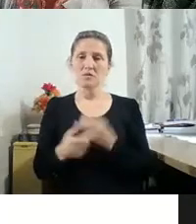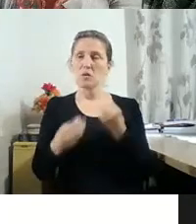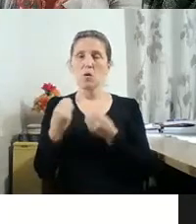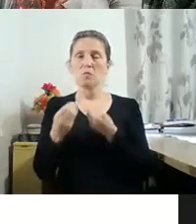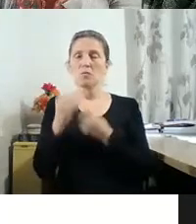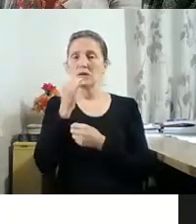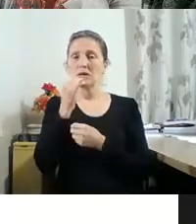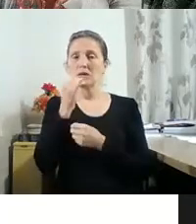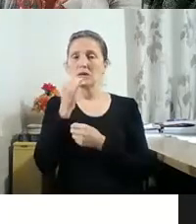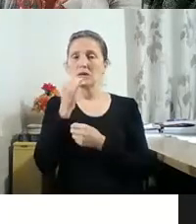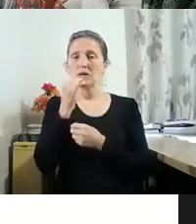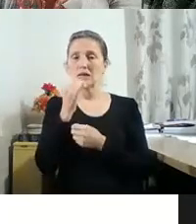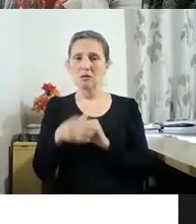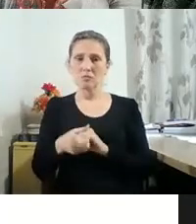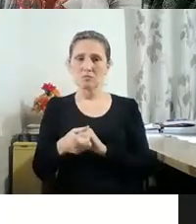uma